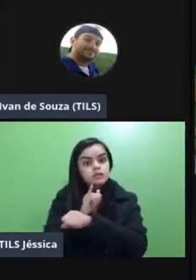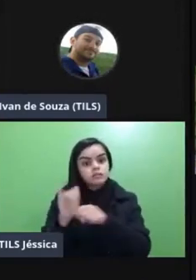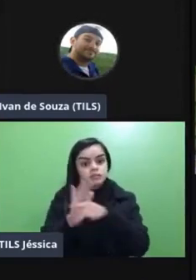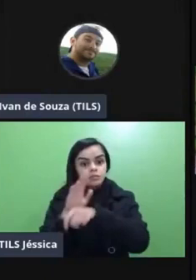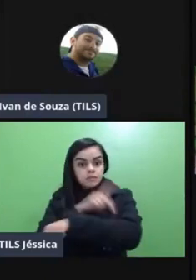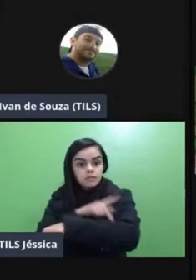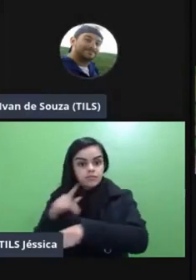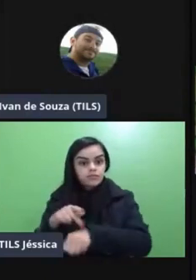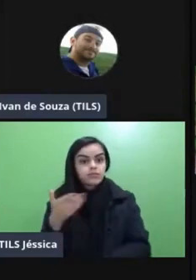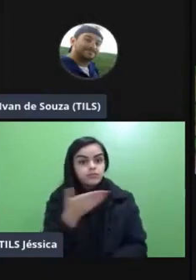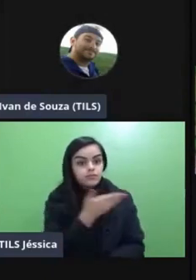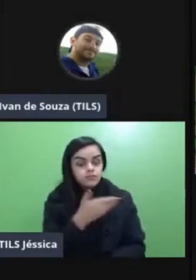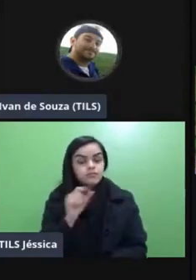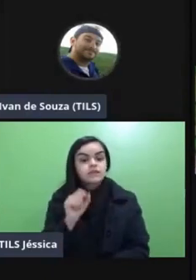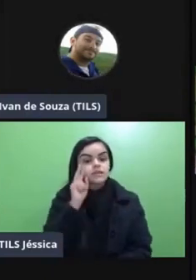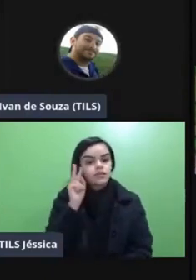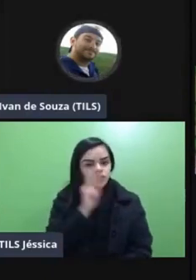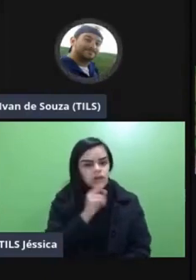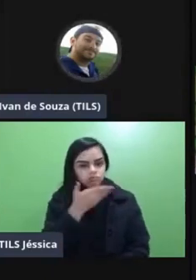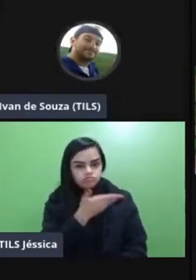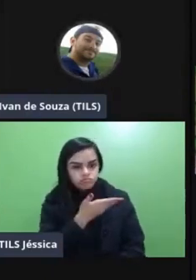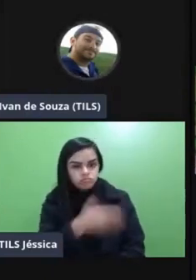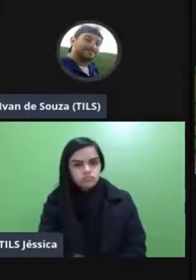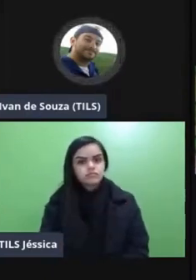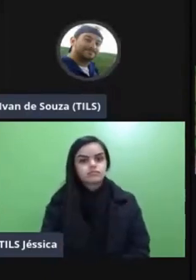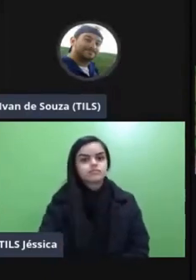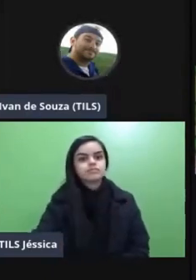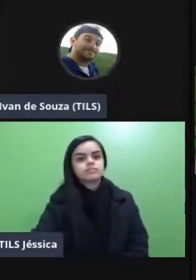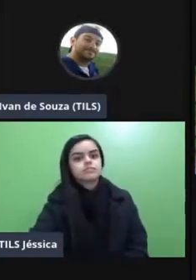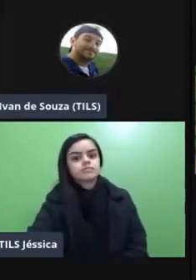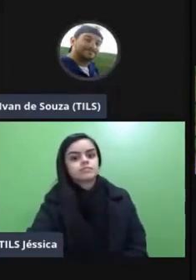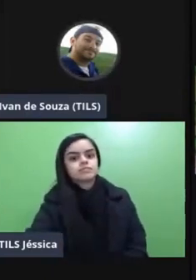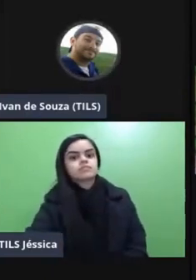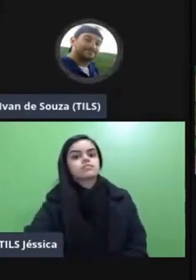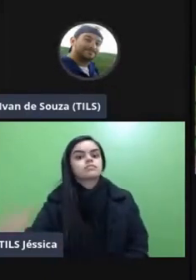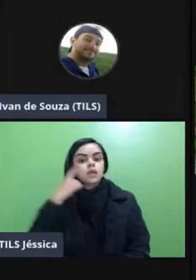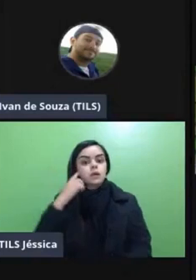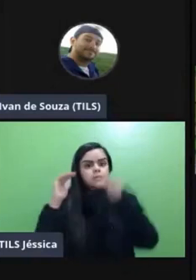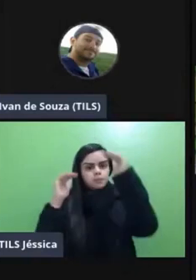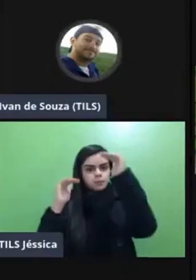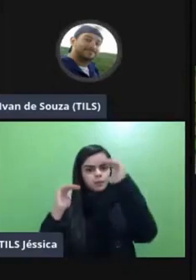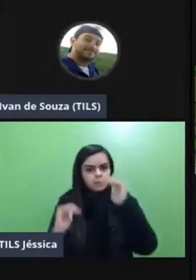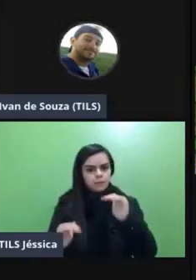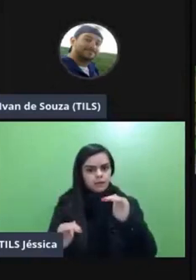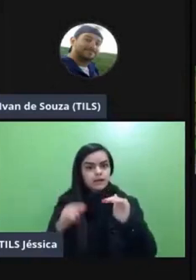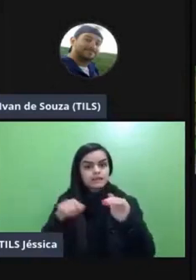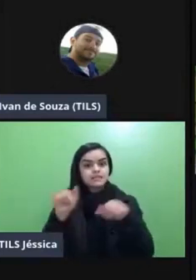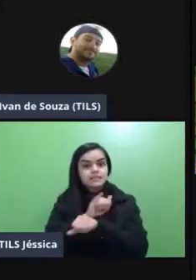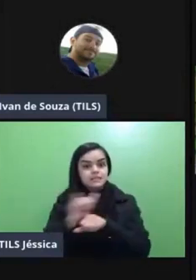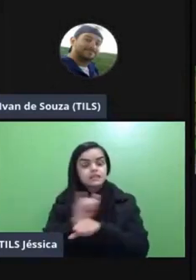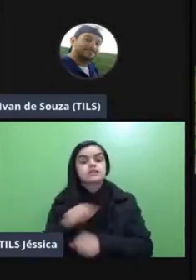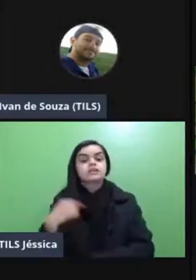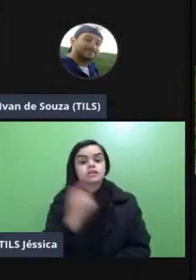esses verdinhos que vocês estão vendo ali na tela o rotação por estação laboratório rotacional sala de aula invertida são estratégias que a gente